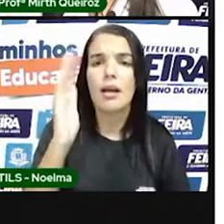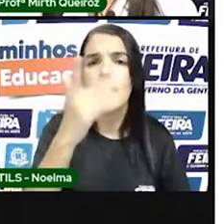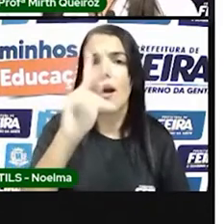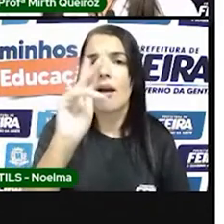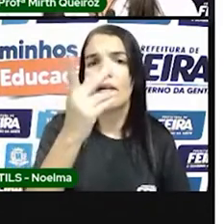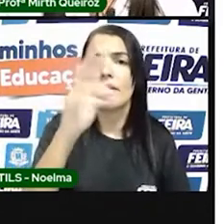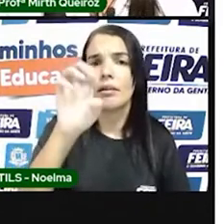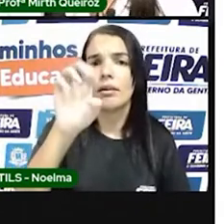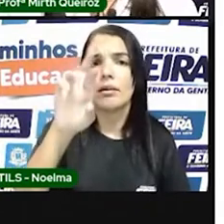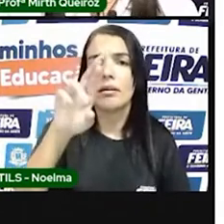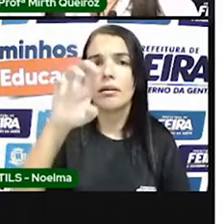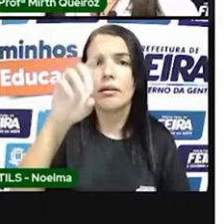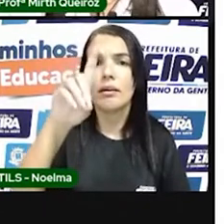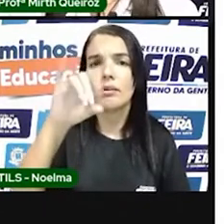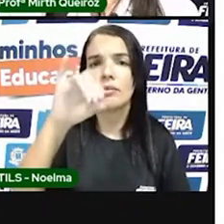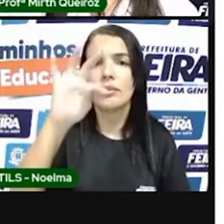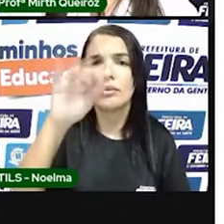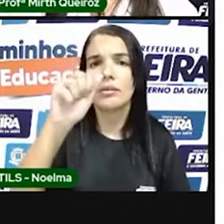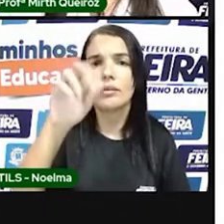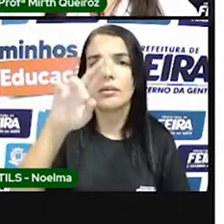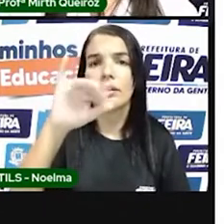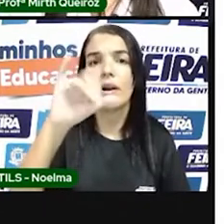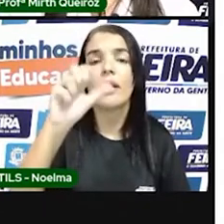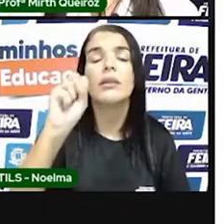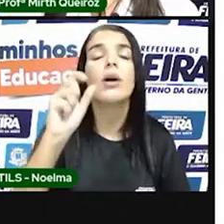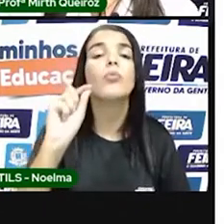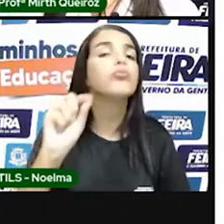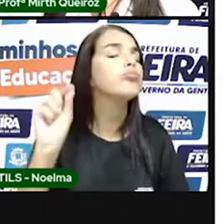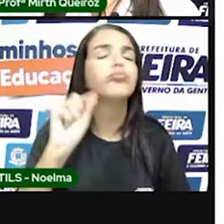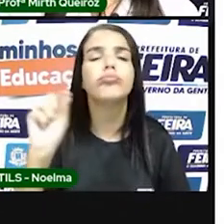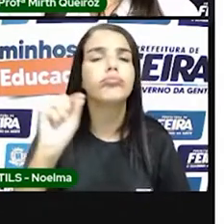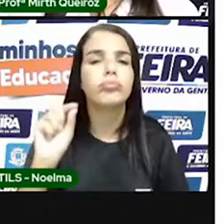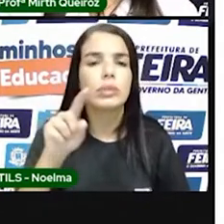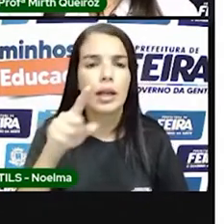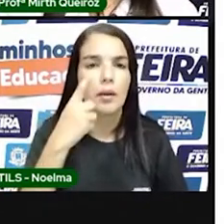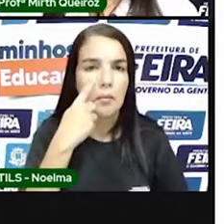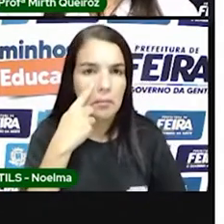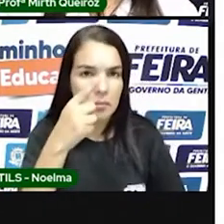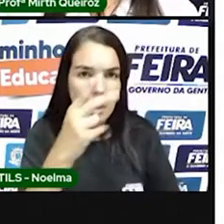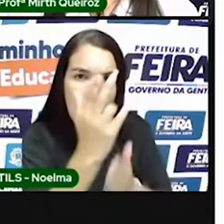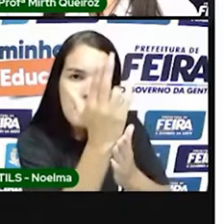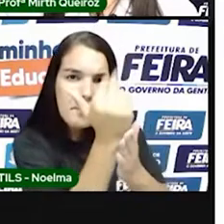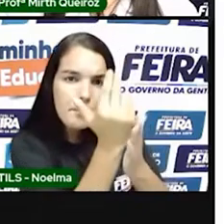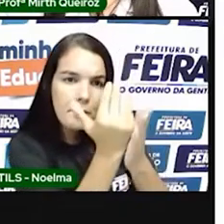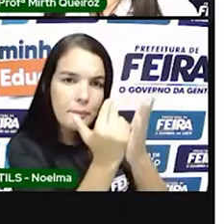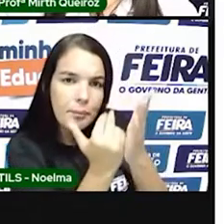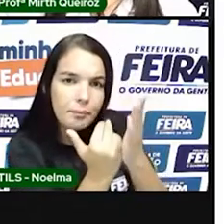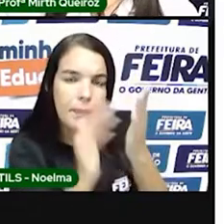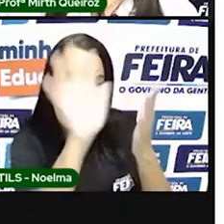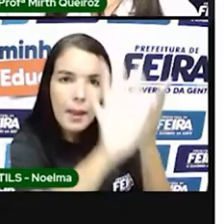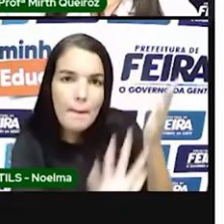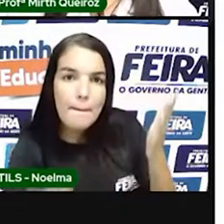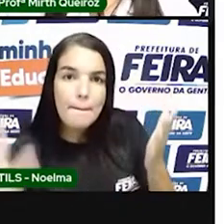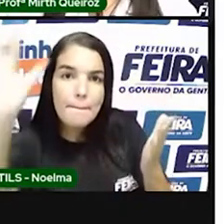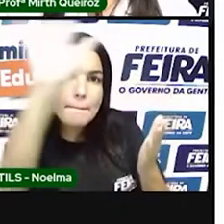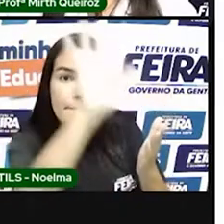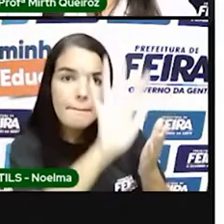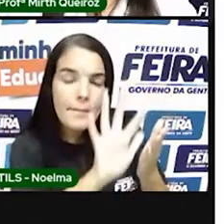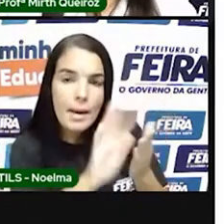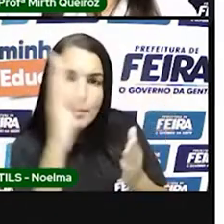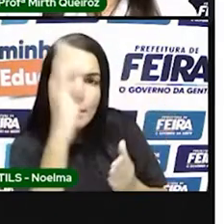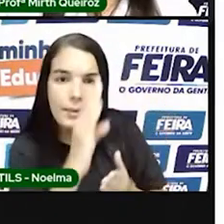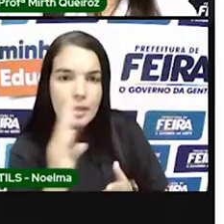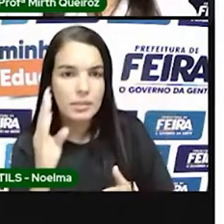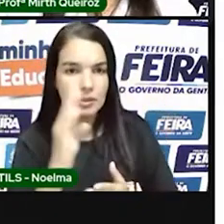Aqui nós temos o mapa do Brasil. O Brasil todo, ele não pertencia